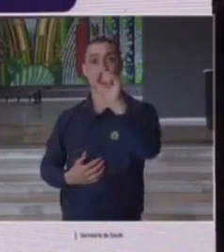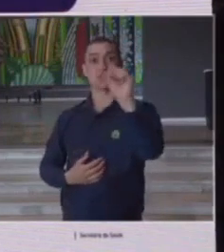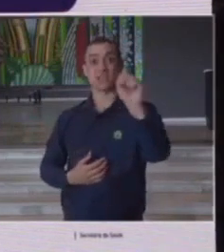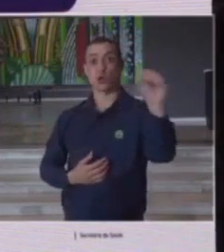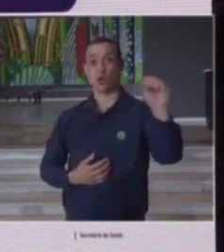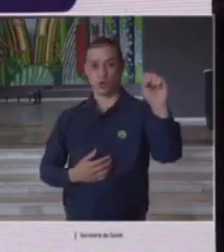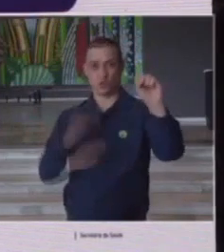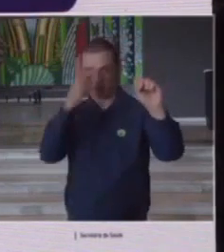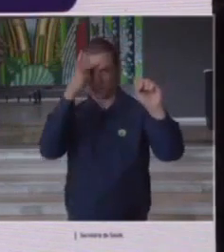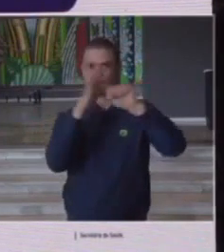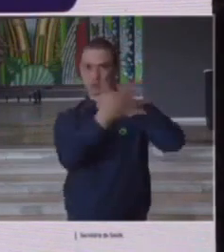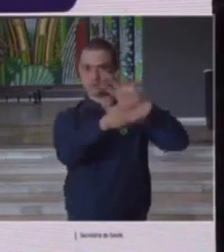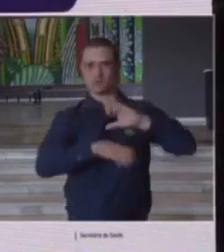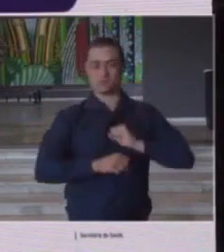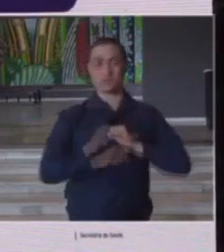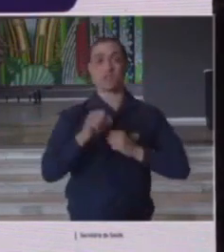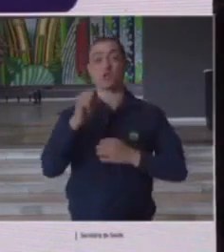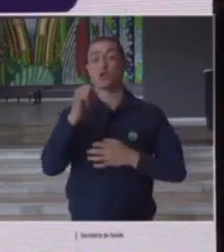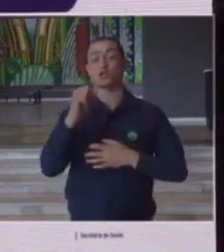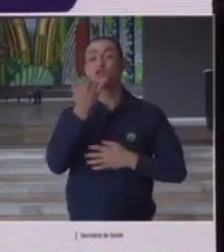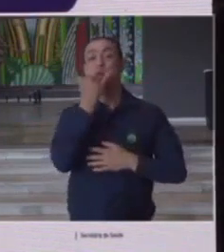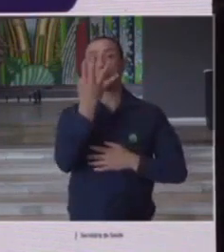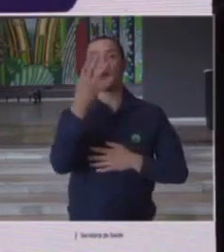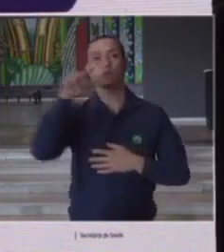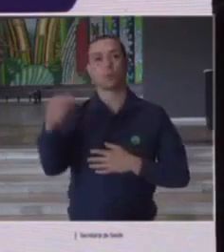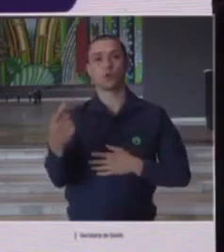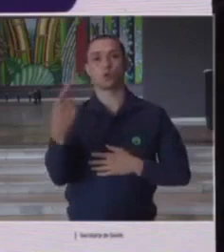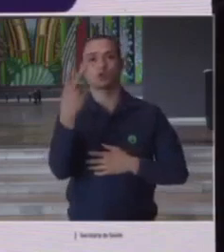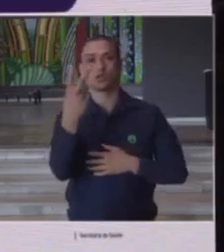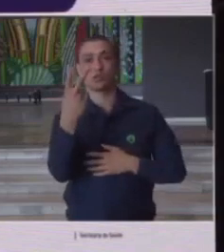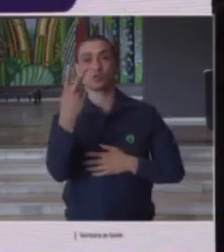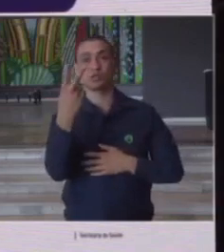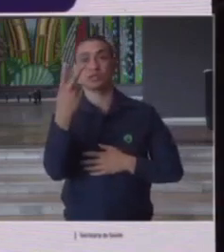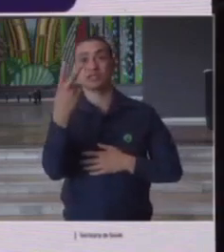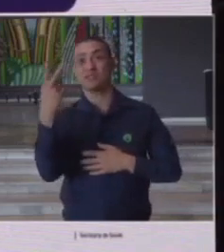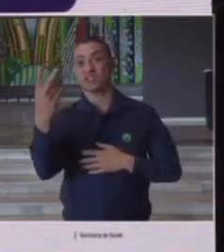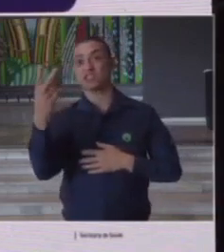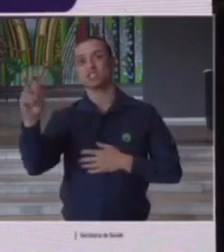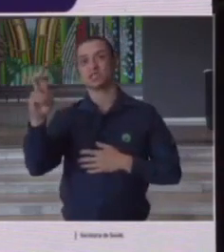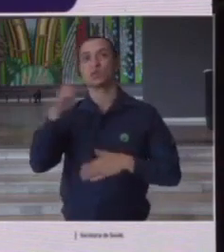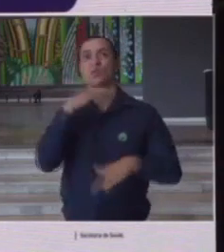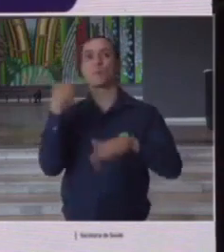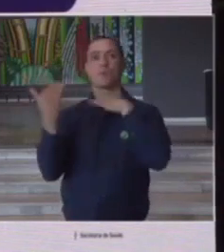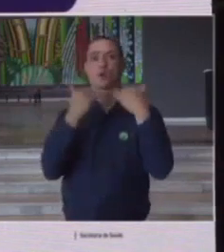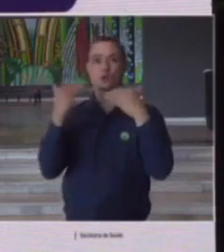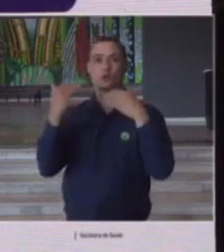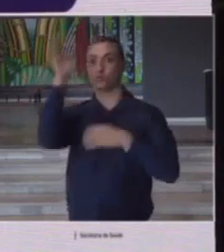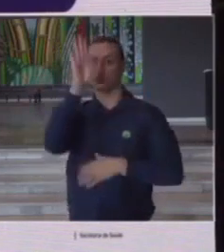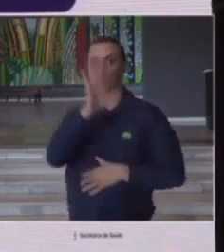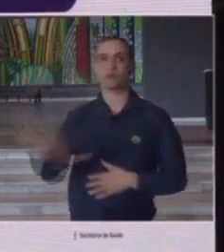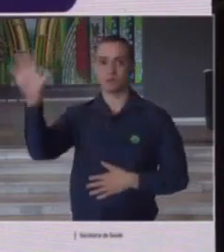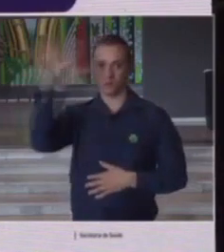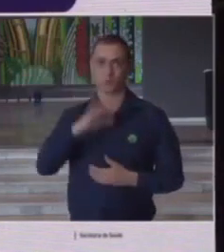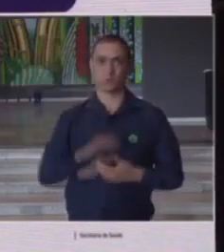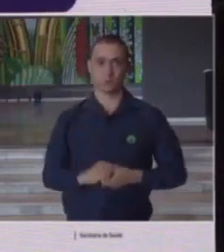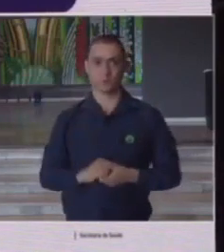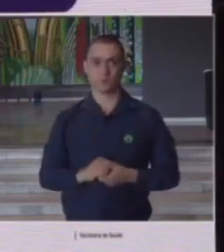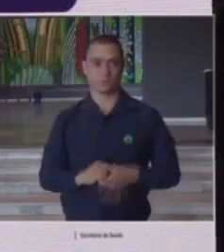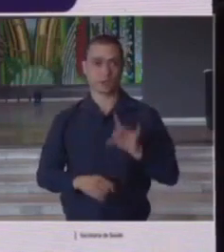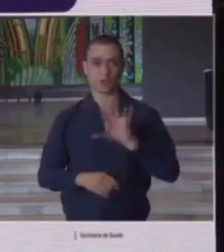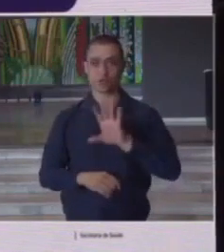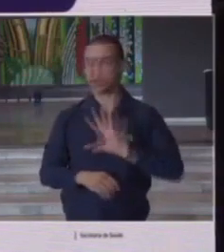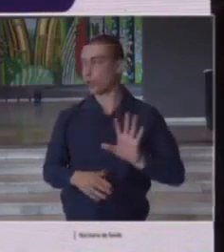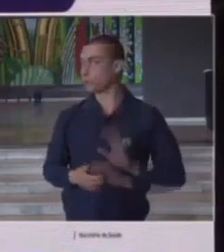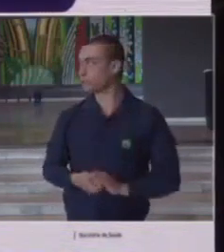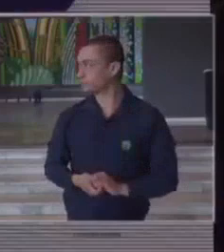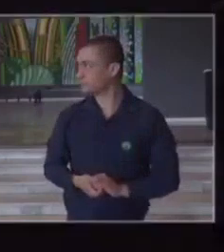casos e 4.205 óbitos no território nacional era isso